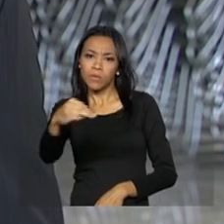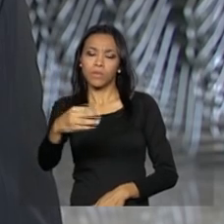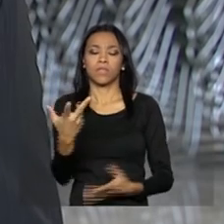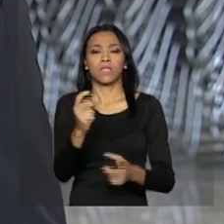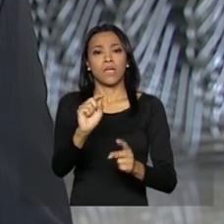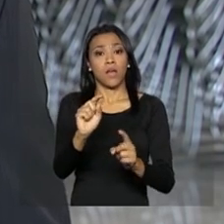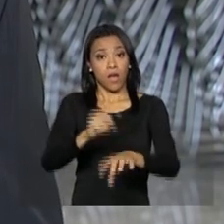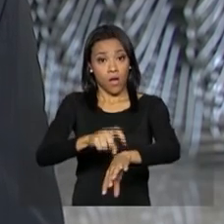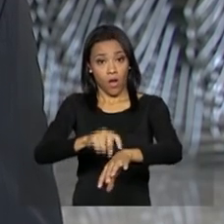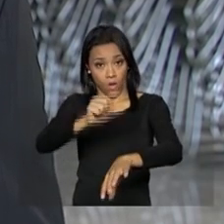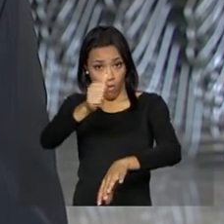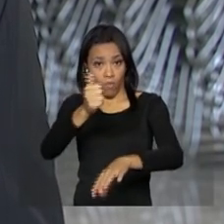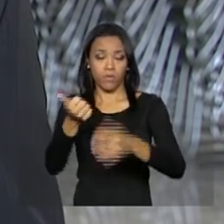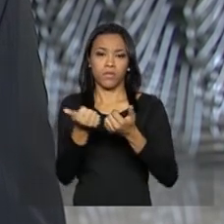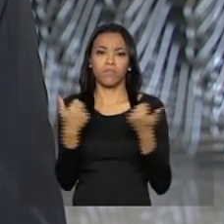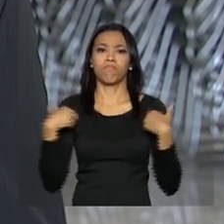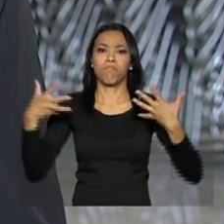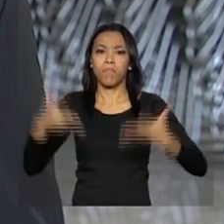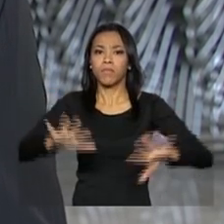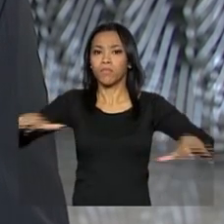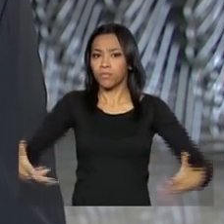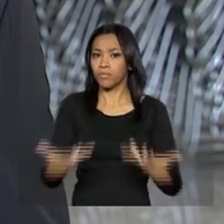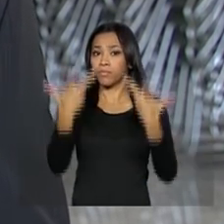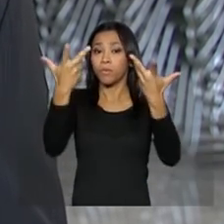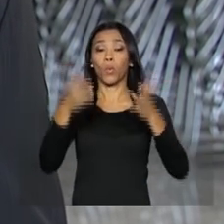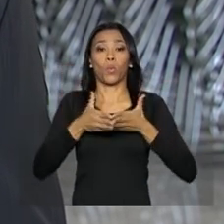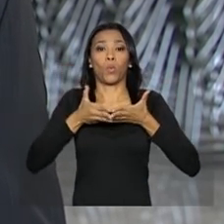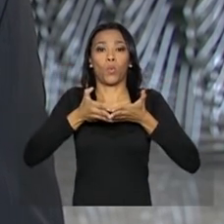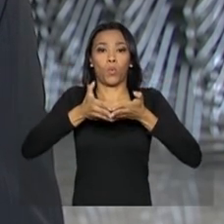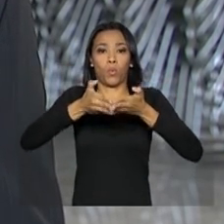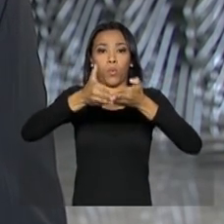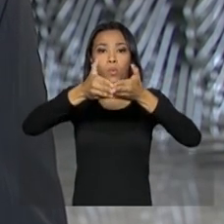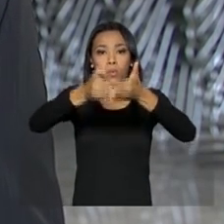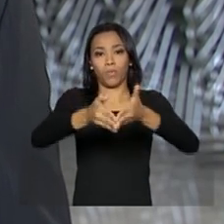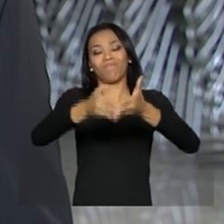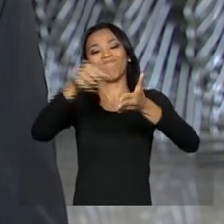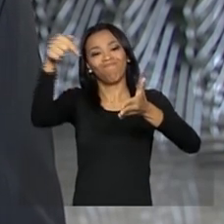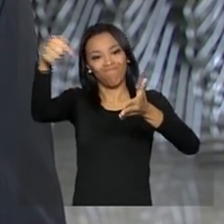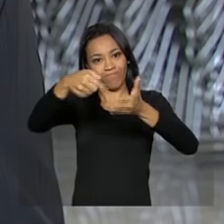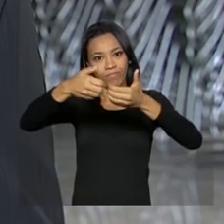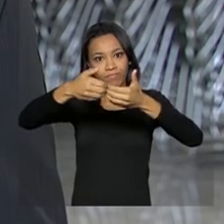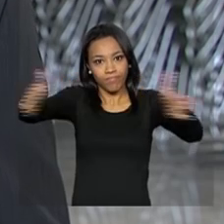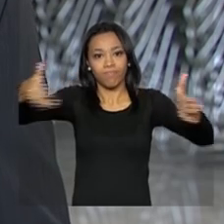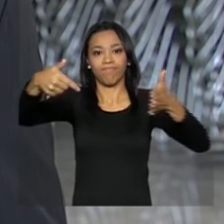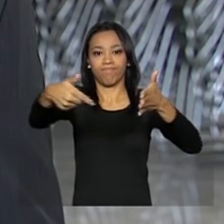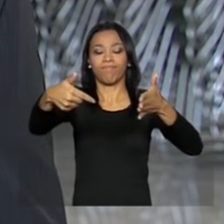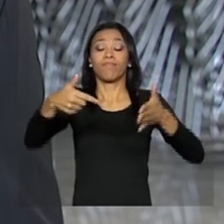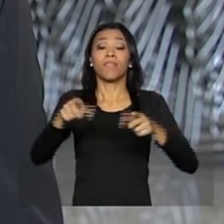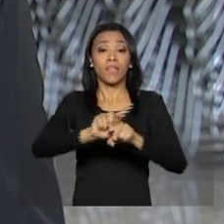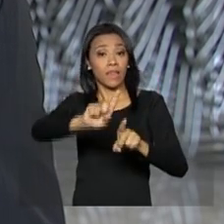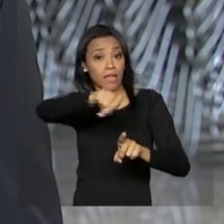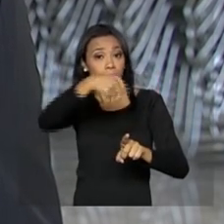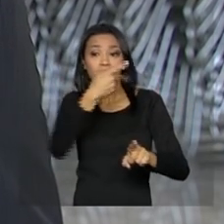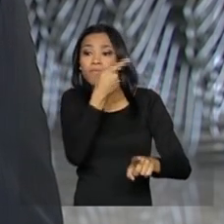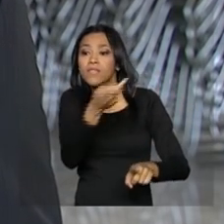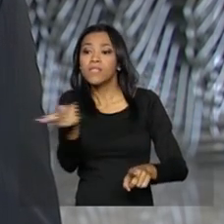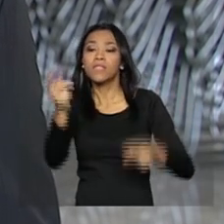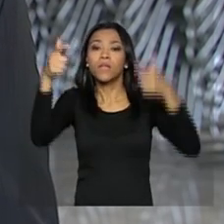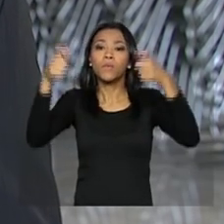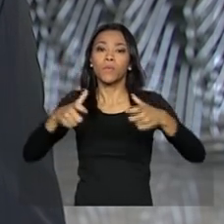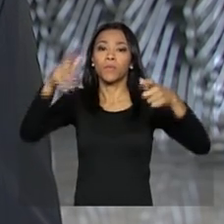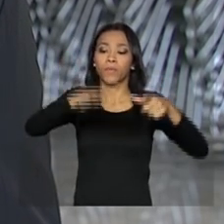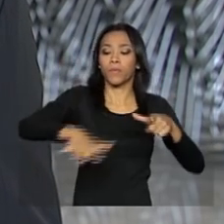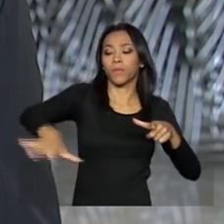participa da cerimônia de apresentação do navio Doca Multipropósito Bahia. Em seguida, a presidenta visita o terminal de